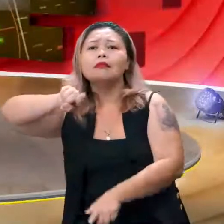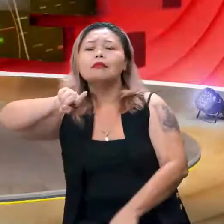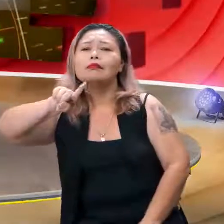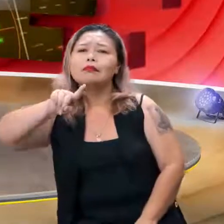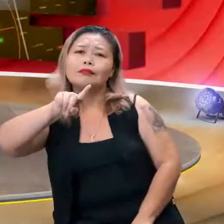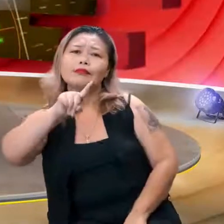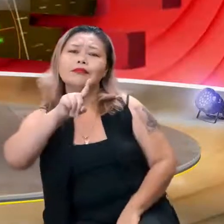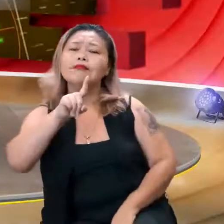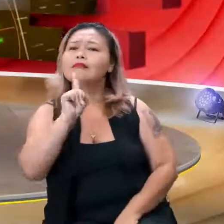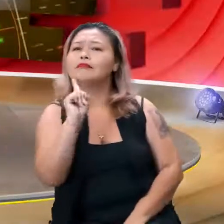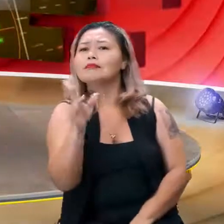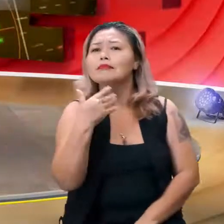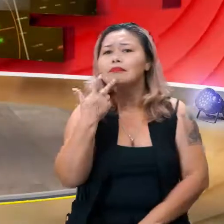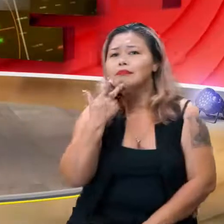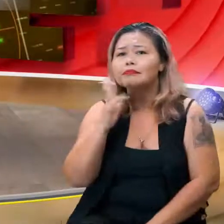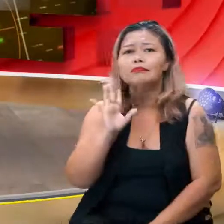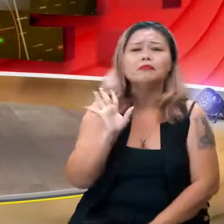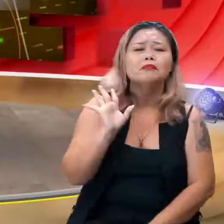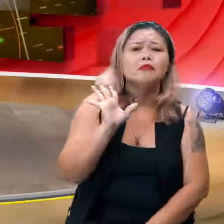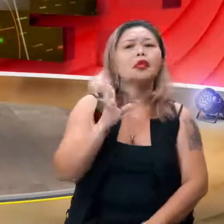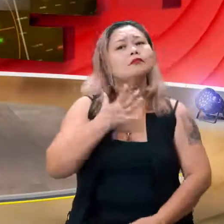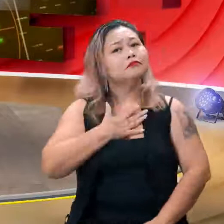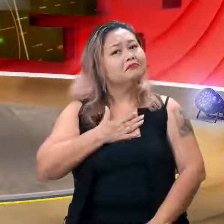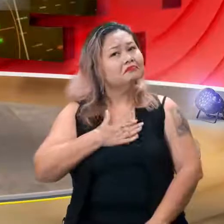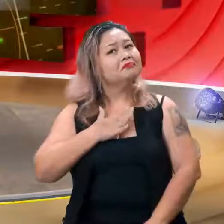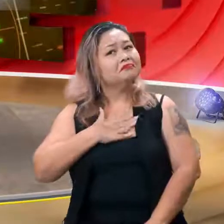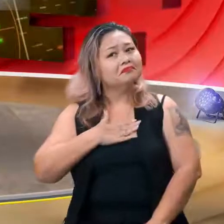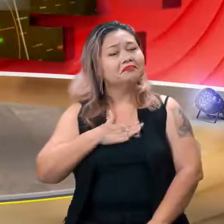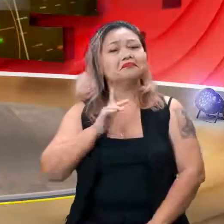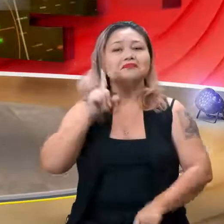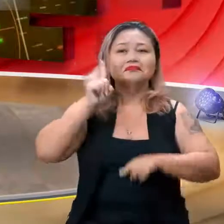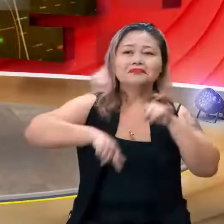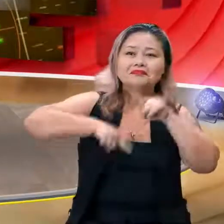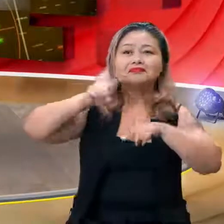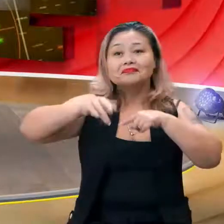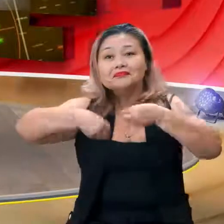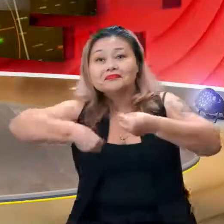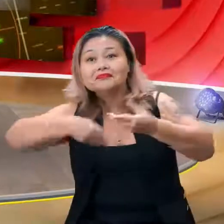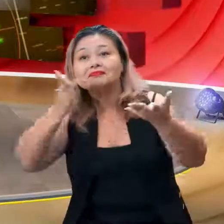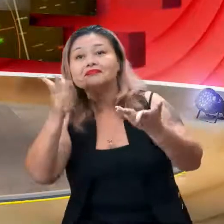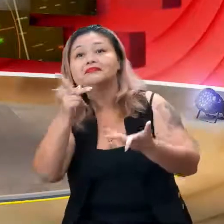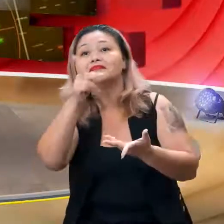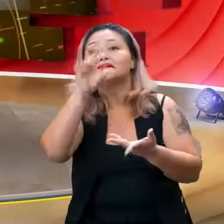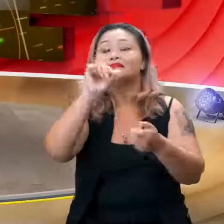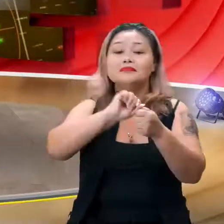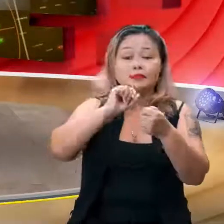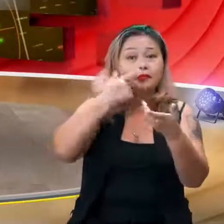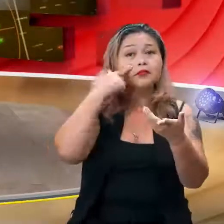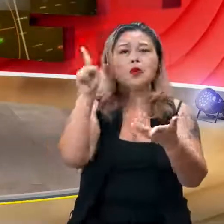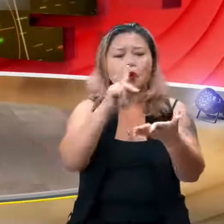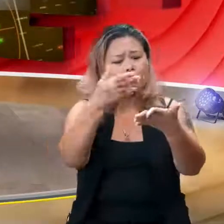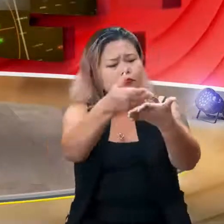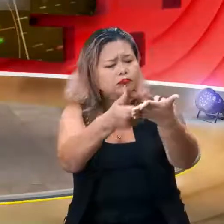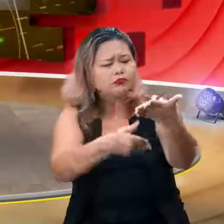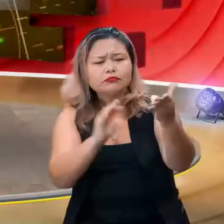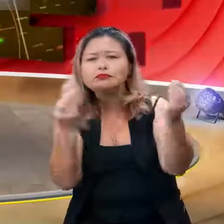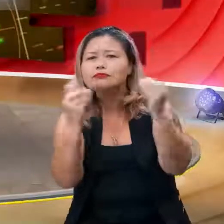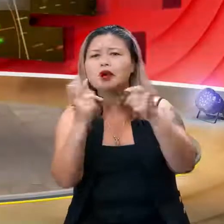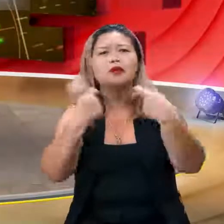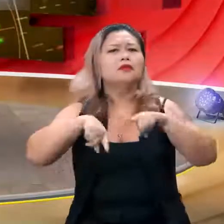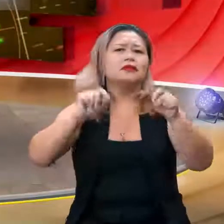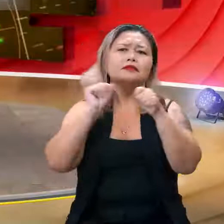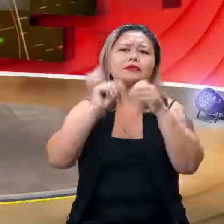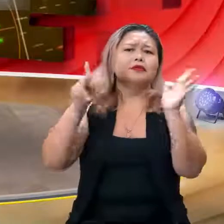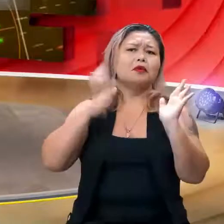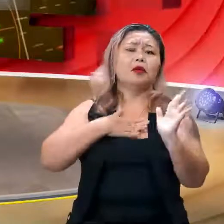vamos dizer assim, confortáveis, né? Porque o material vai para eles em PDF. falam, ah, pessoas, eu já tenho os mapas mentais aqui, não preciso fazer o meu.